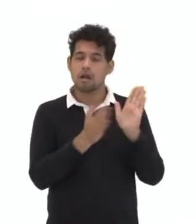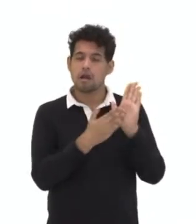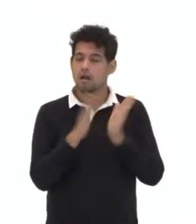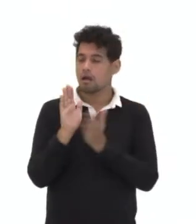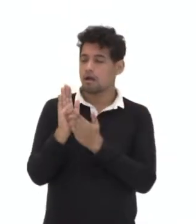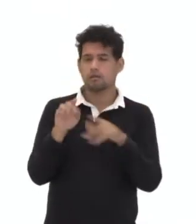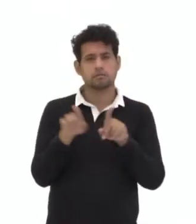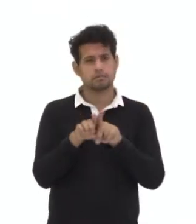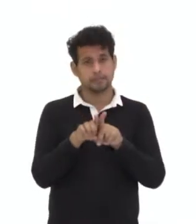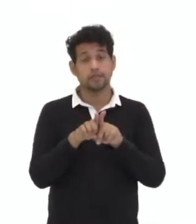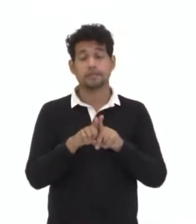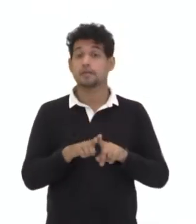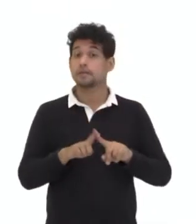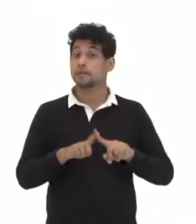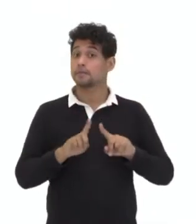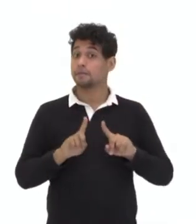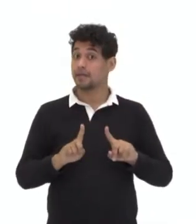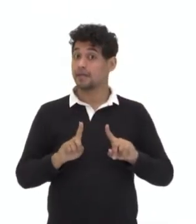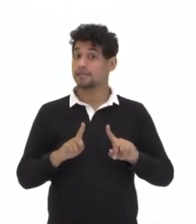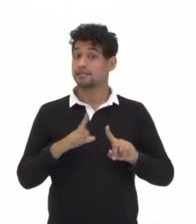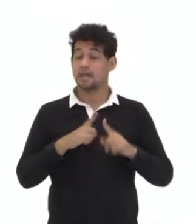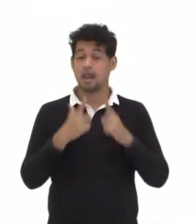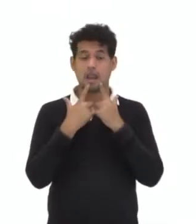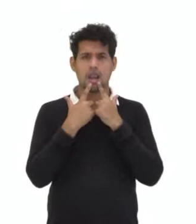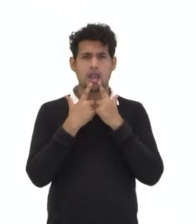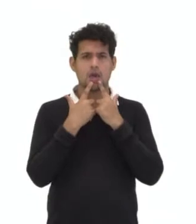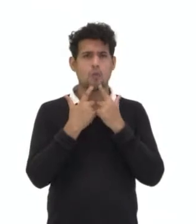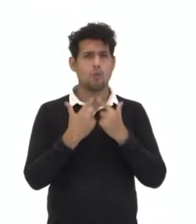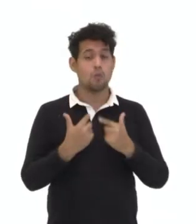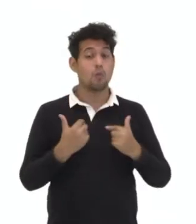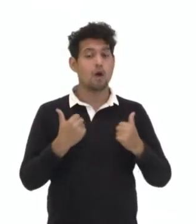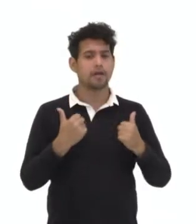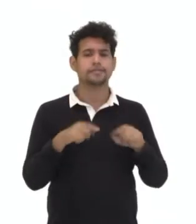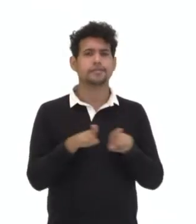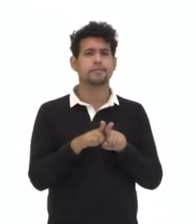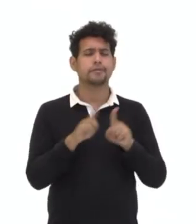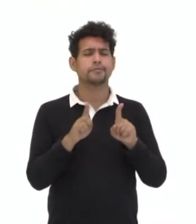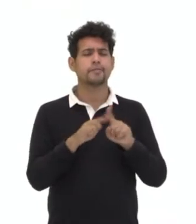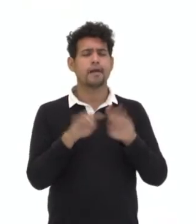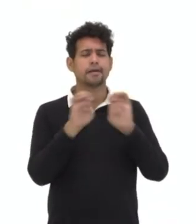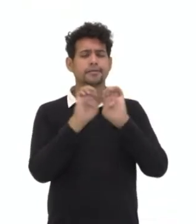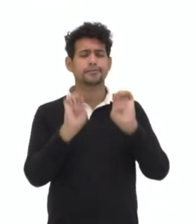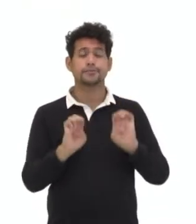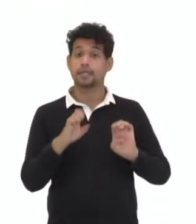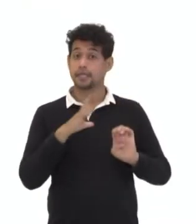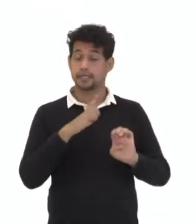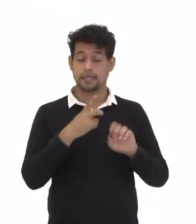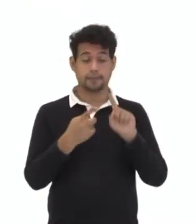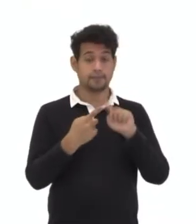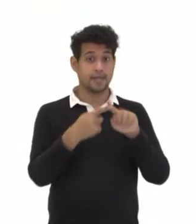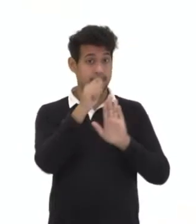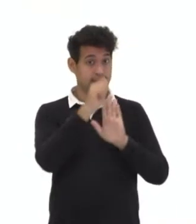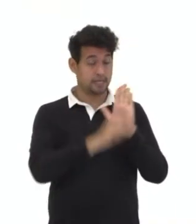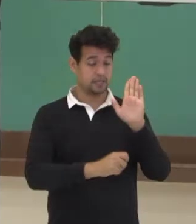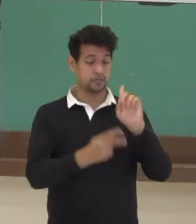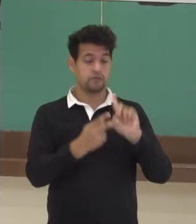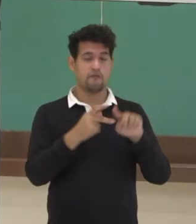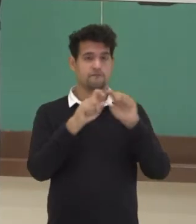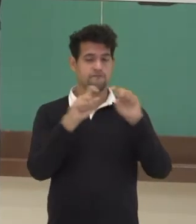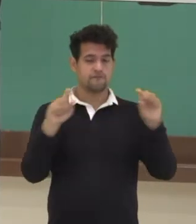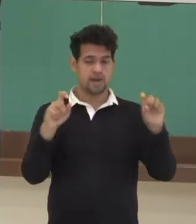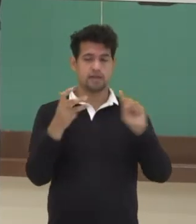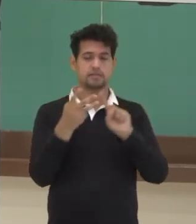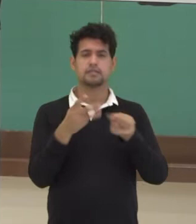Então a presença da linguagem verbal e não verbal numa estrutura que é composta por textos, frases,